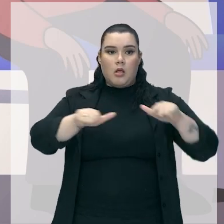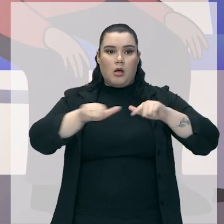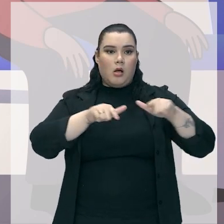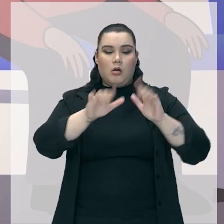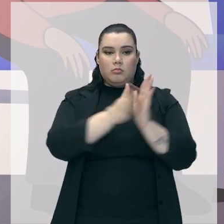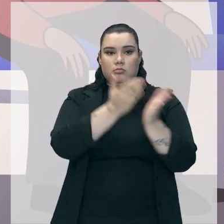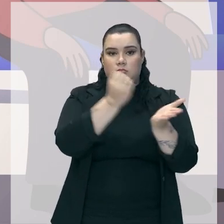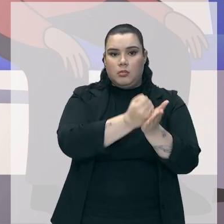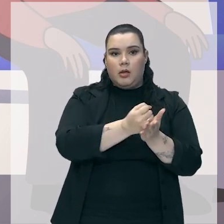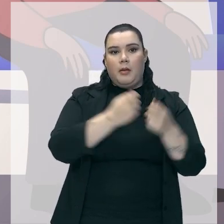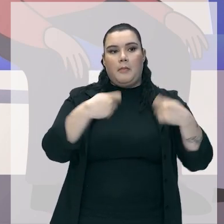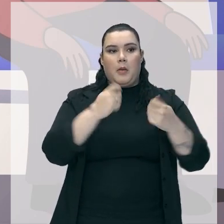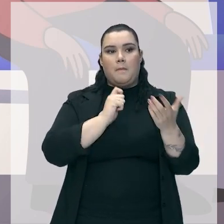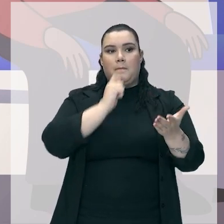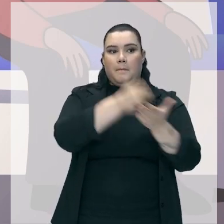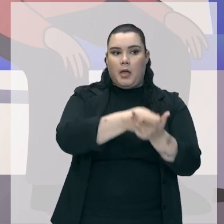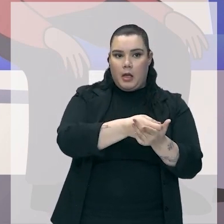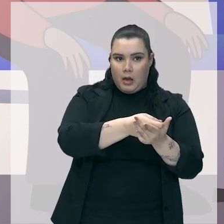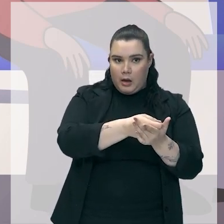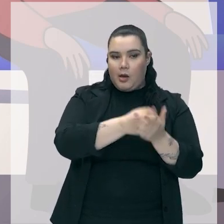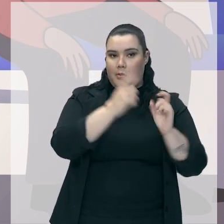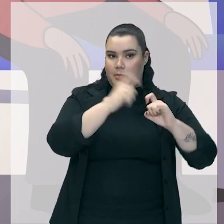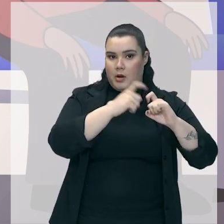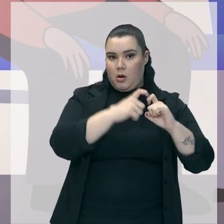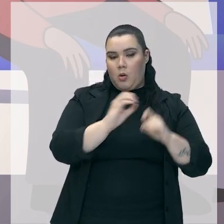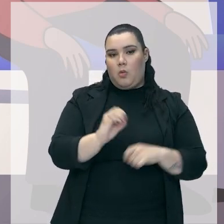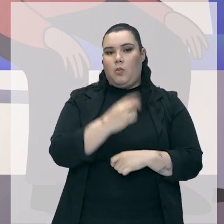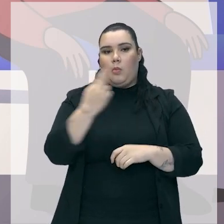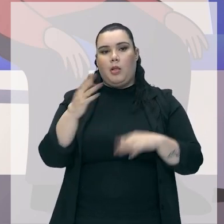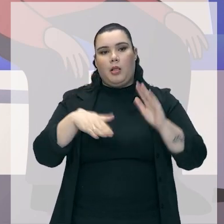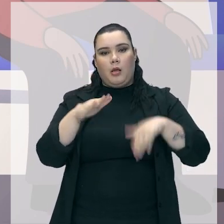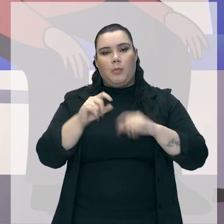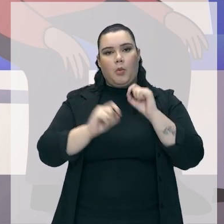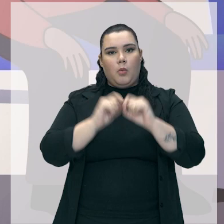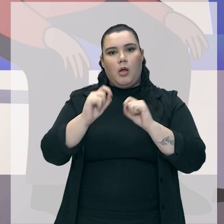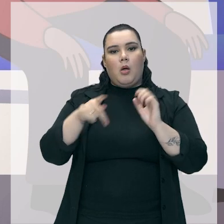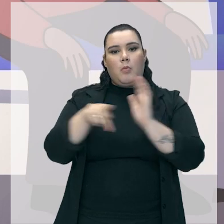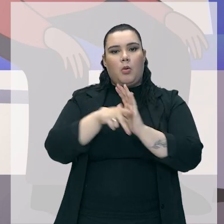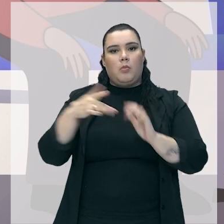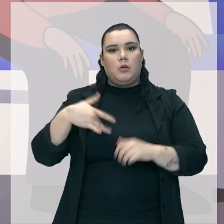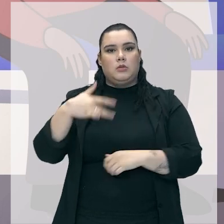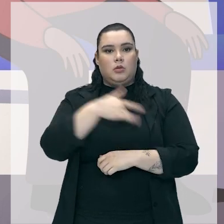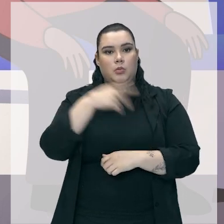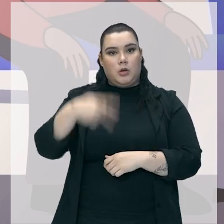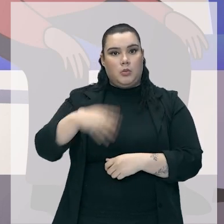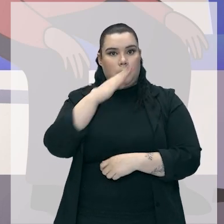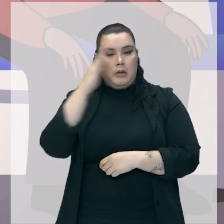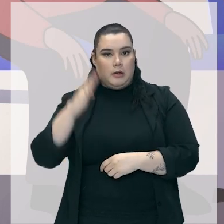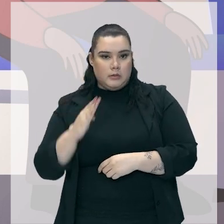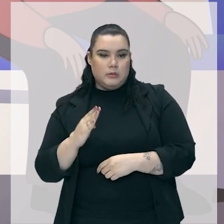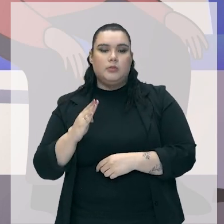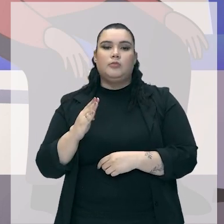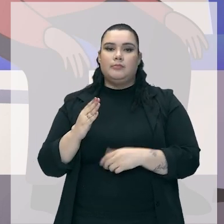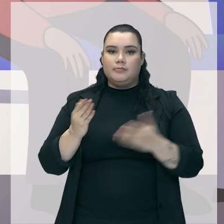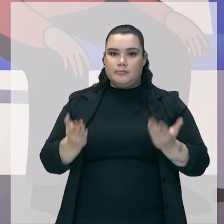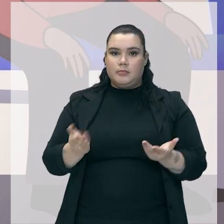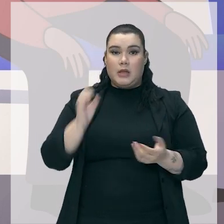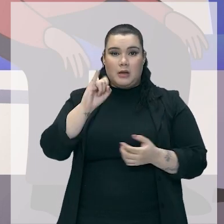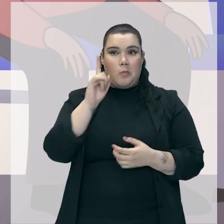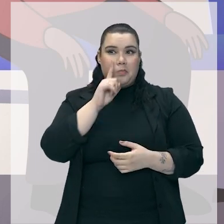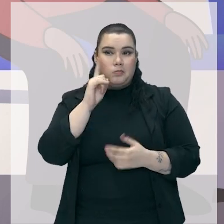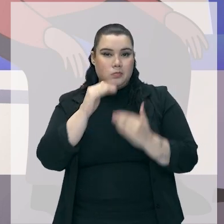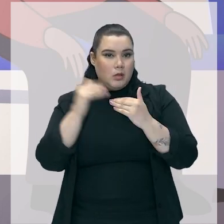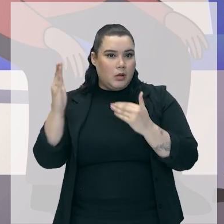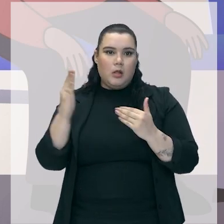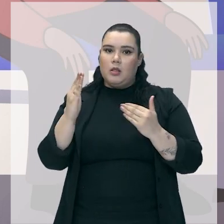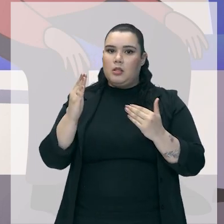ou ele vai ter que pagar um plano de saúde, ou ele vai ter que depender do serviço público aqui no Brasil. Se fosse nos Estados Unidos, nem isso